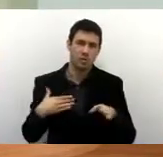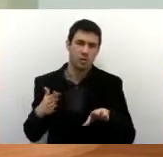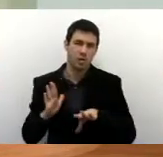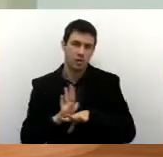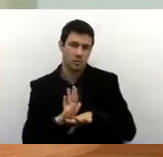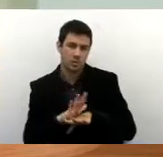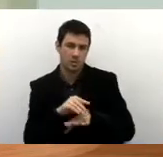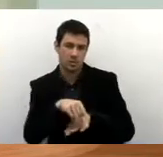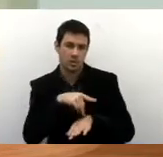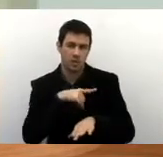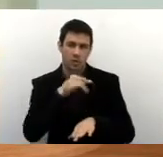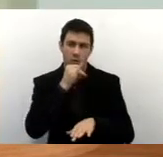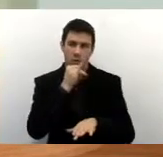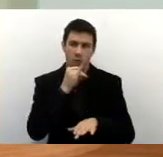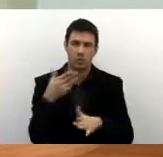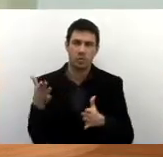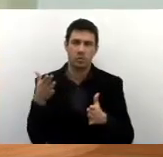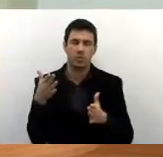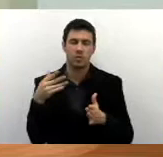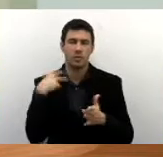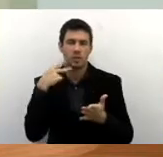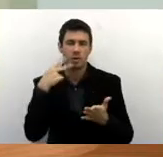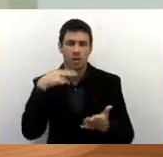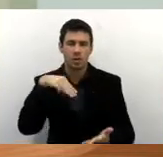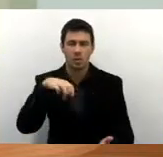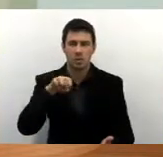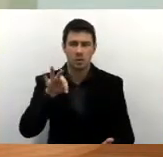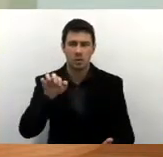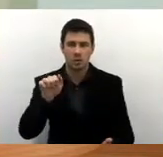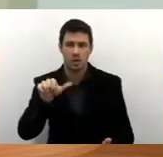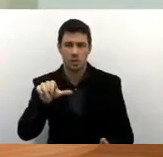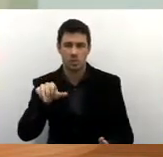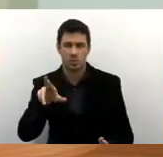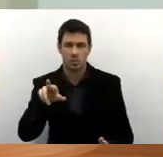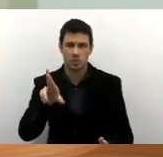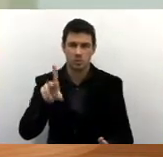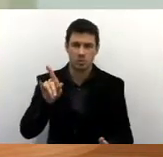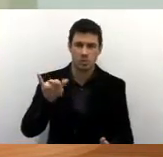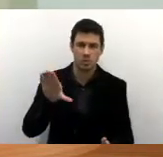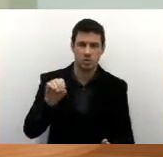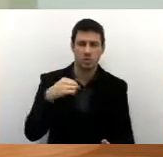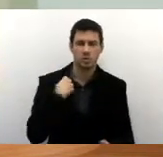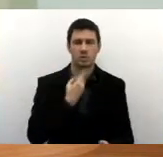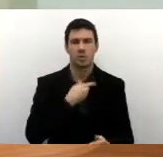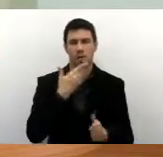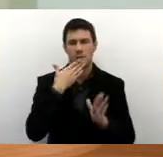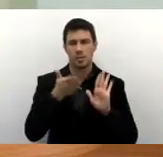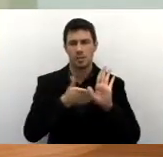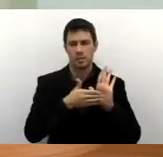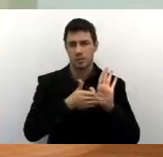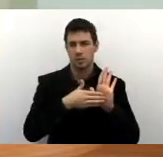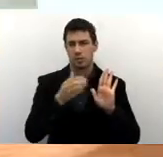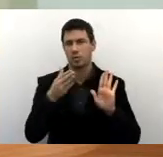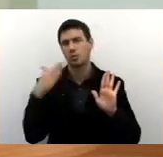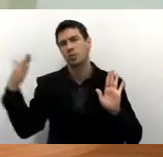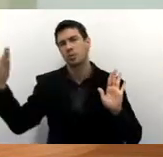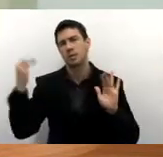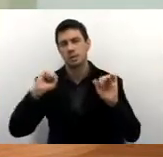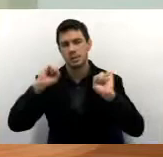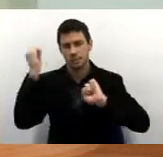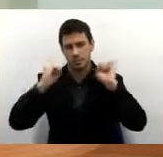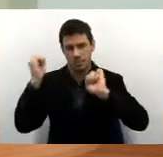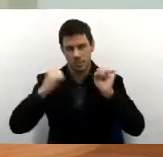Heleno Metalúrgico e recentemente a gente fez um requerimento, o vereador fez um requerimento perguntando quantas empresas em Guarulhos